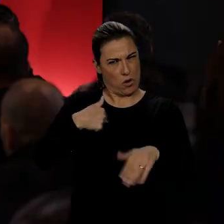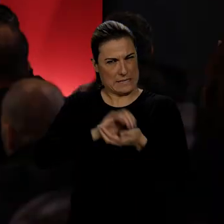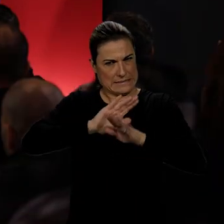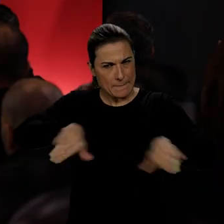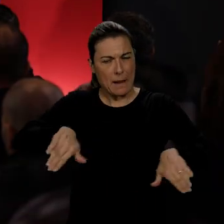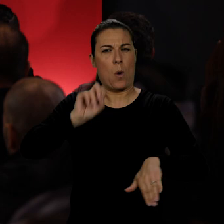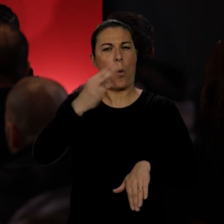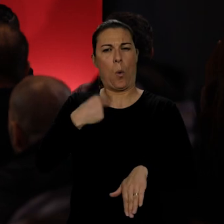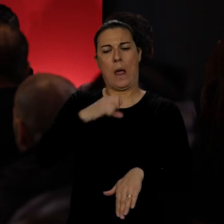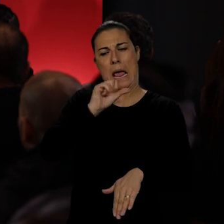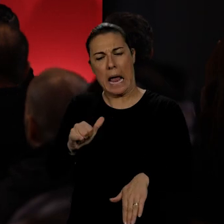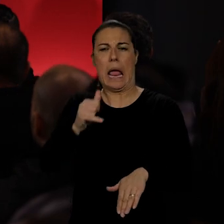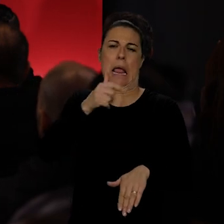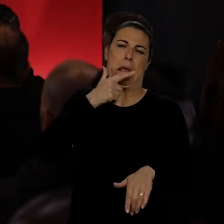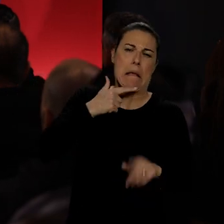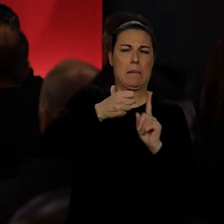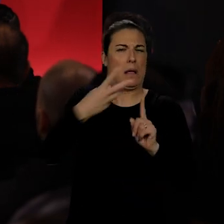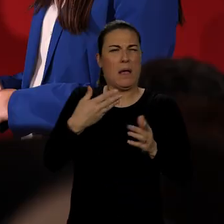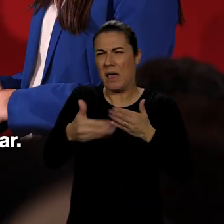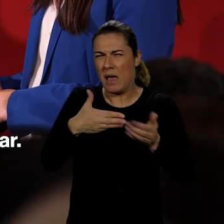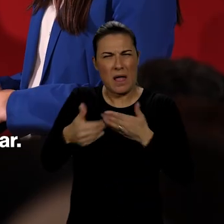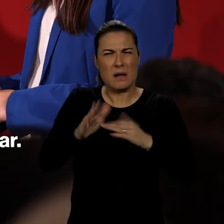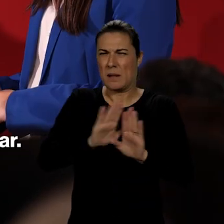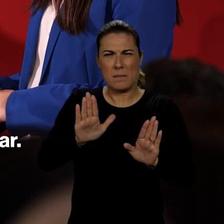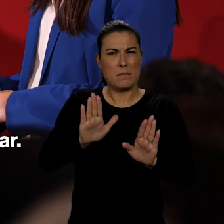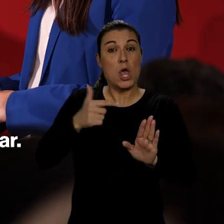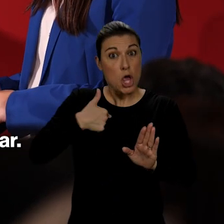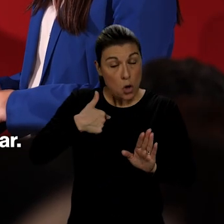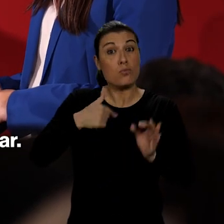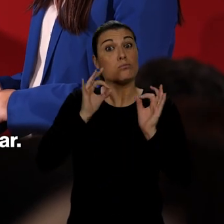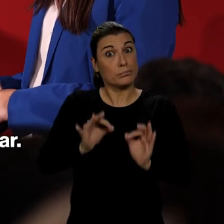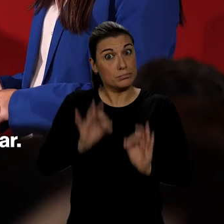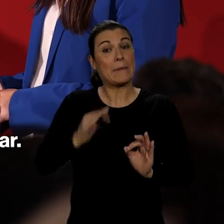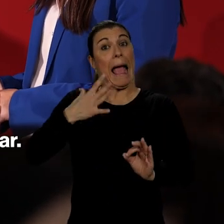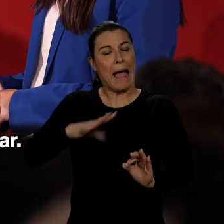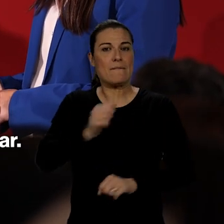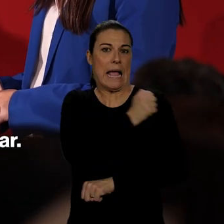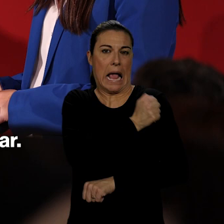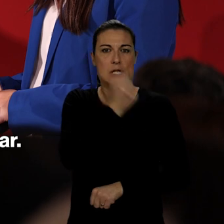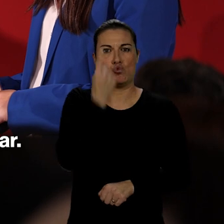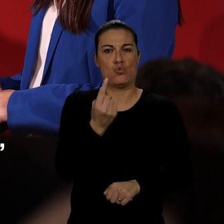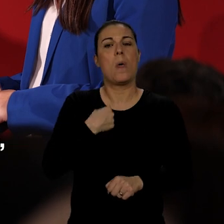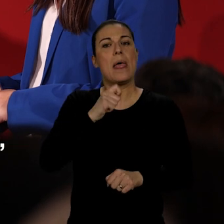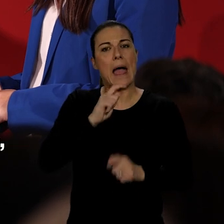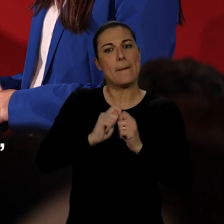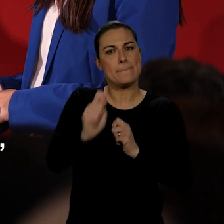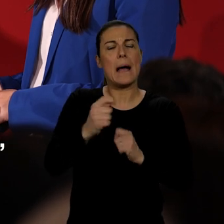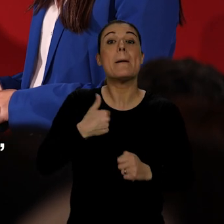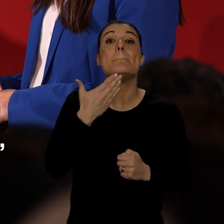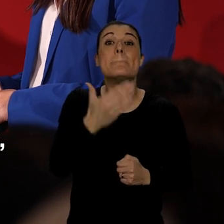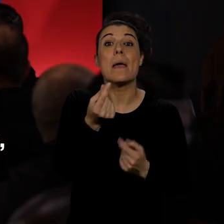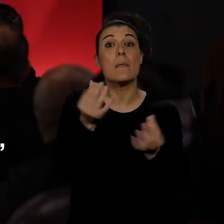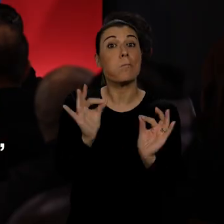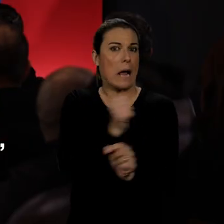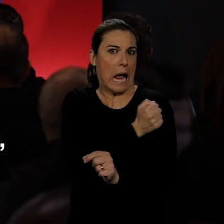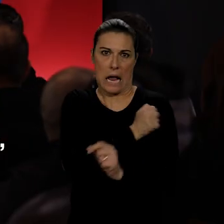ou porque somos homossexuais, ou porque somos isto ou aquilo. Não me interessa. Eu só quero uma casa que eu possa pagar. Não estou a pedir uma casa de